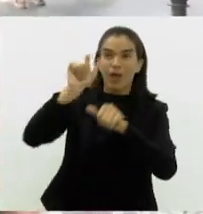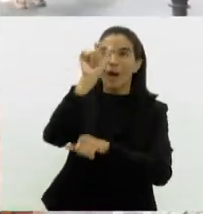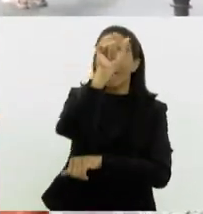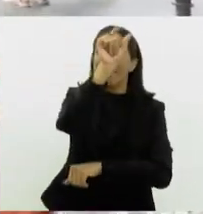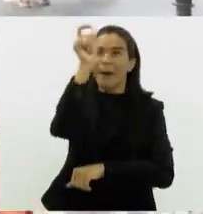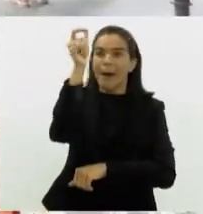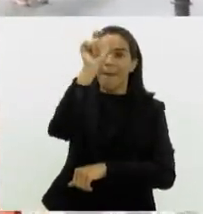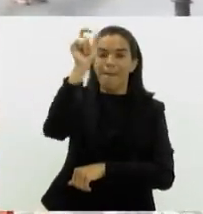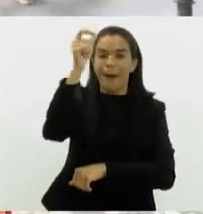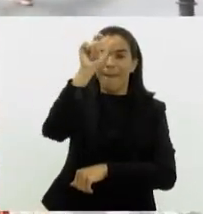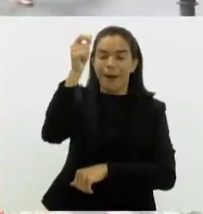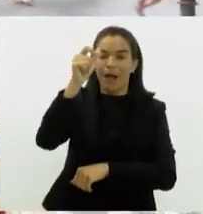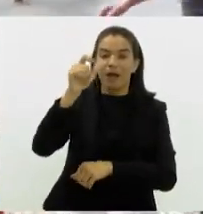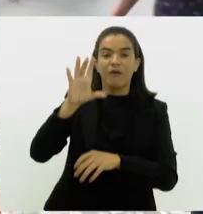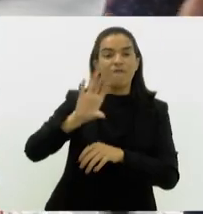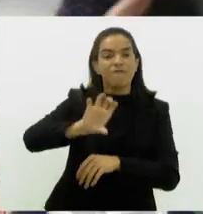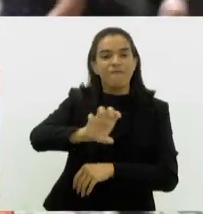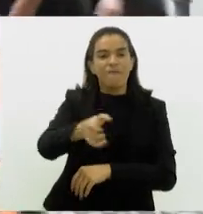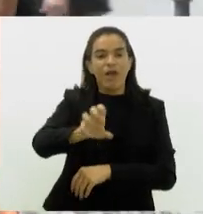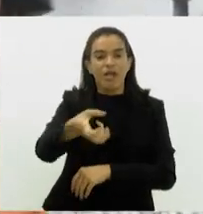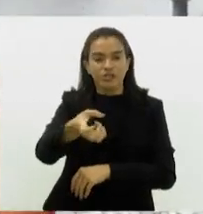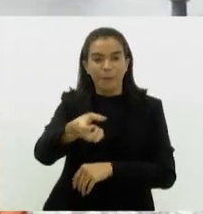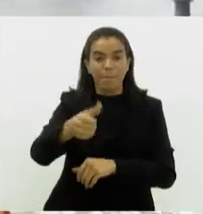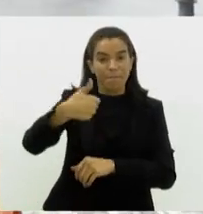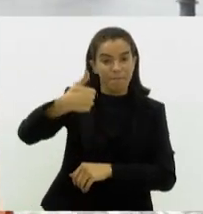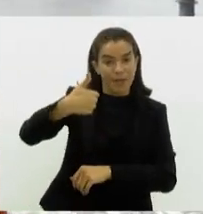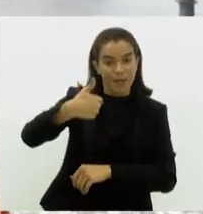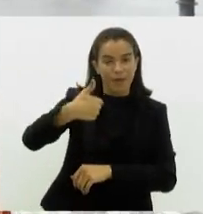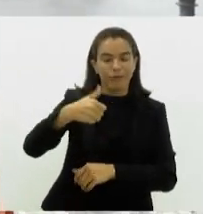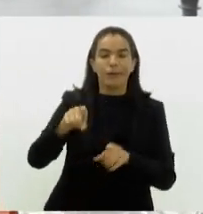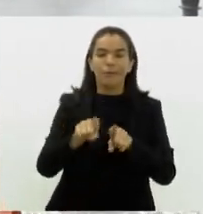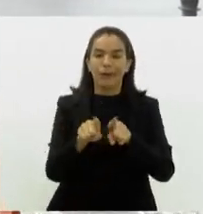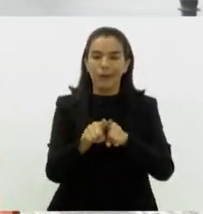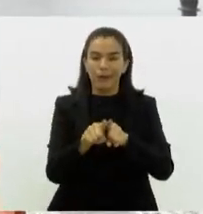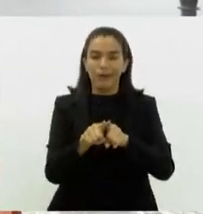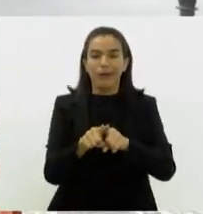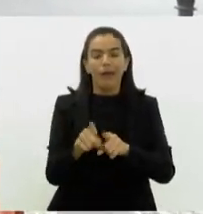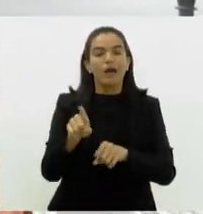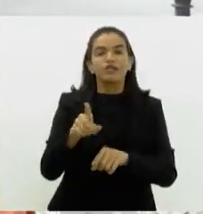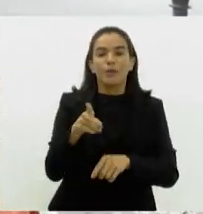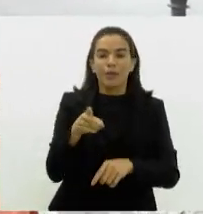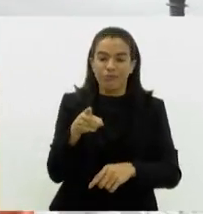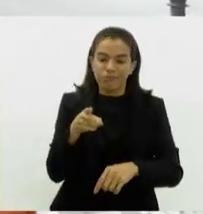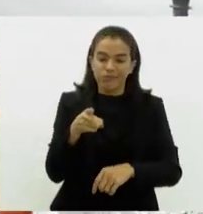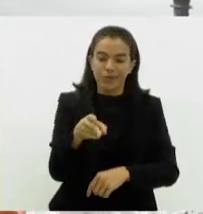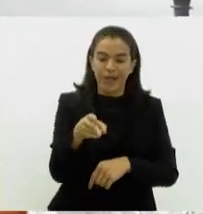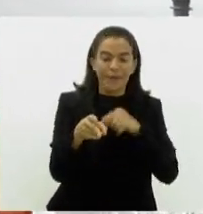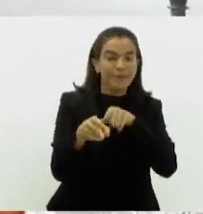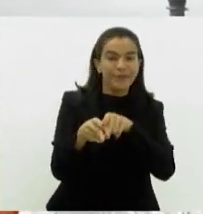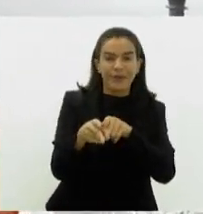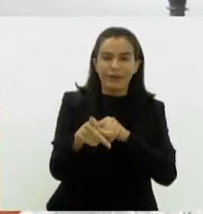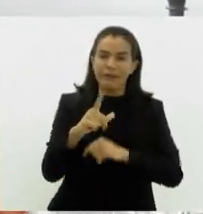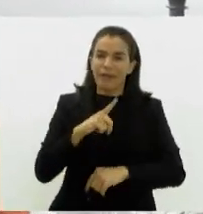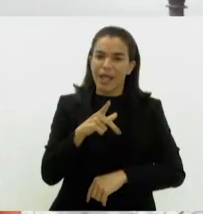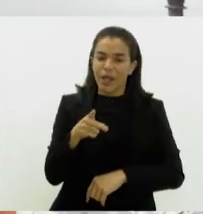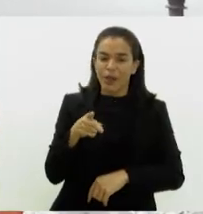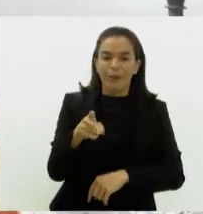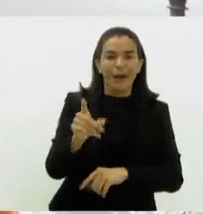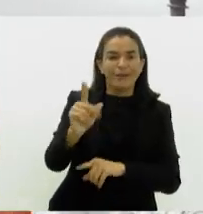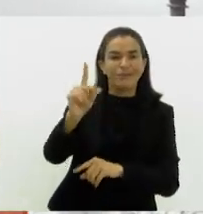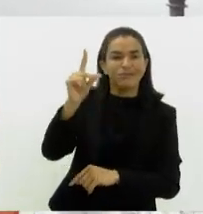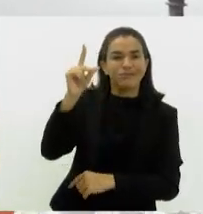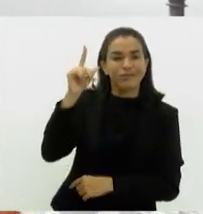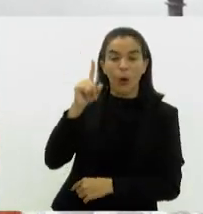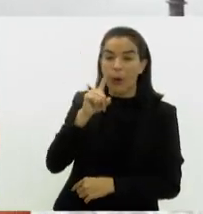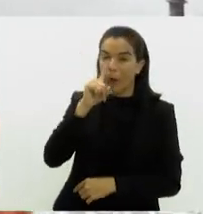temperatura, fecha a água primeiro para depois mudar. Outra coisa muito importante também em relação às tomadas. Muitas pessoas têm a tomada antiga ainda,